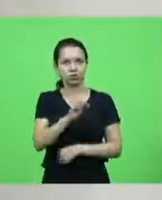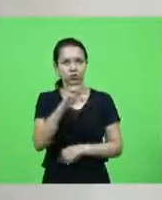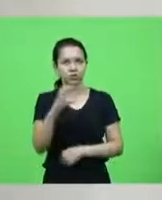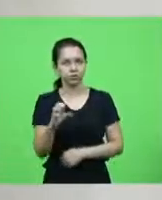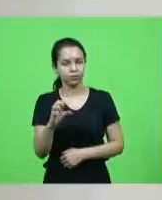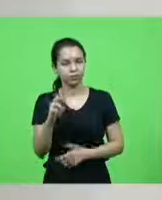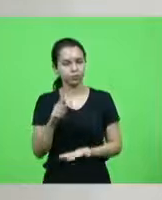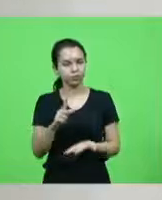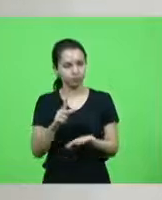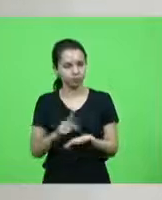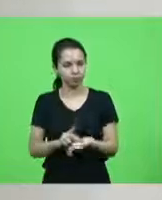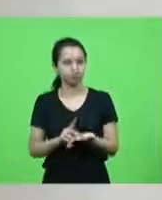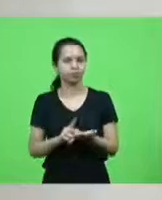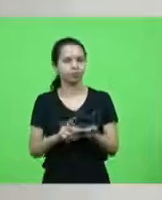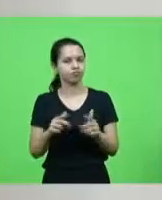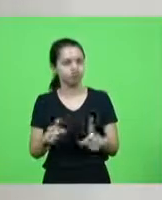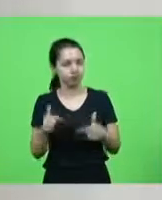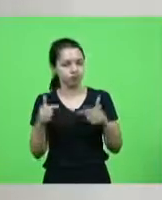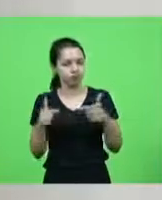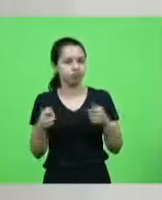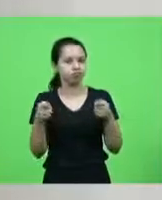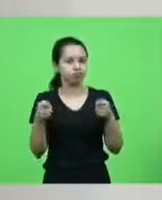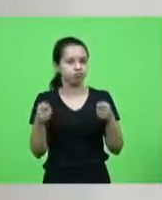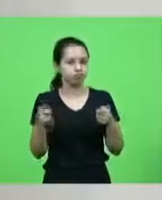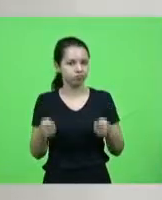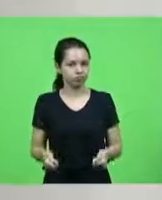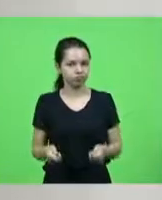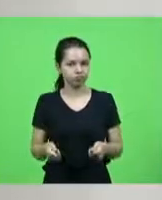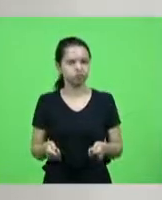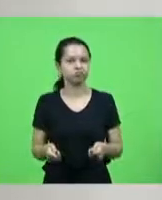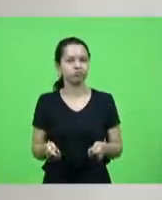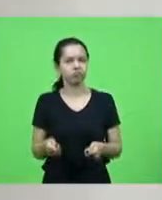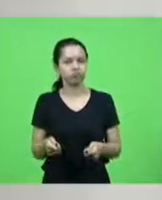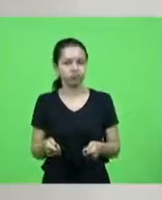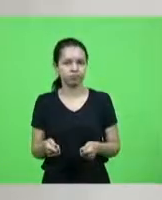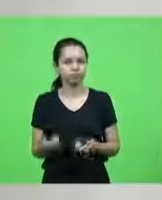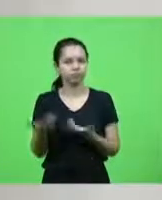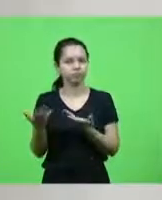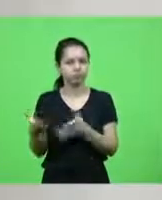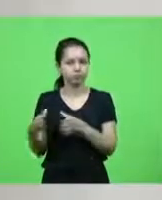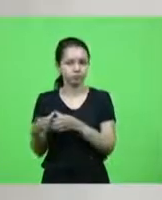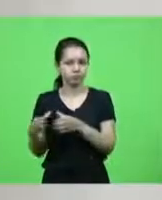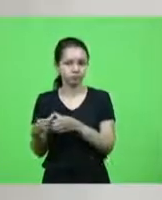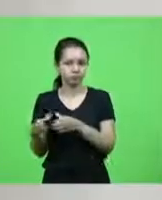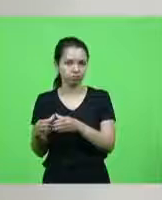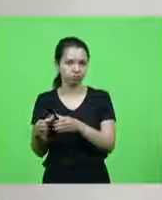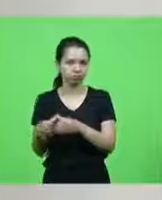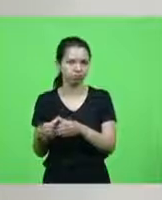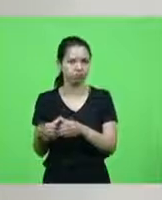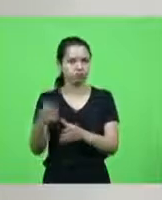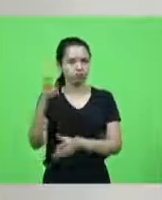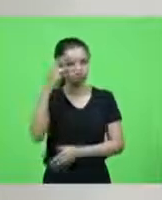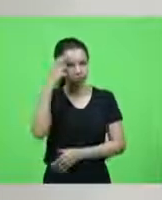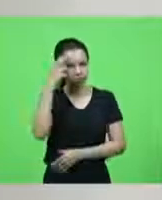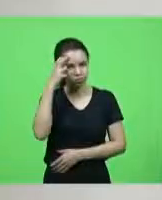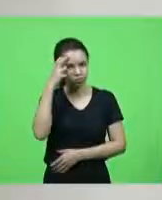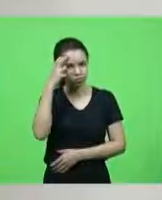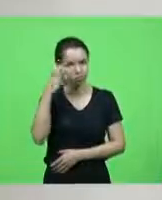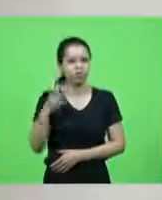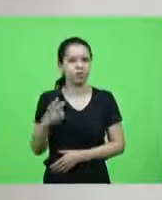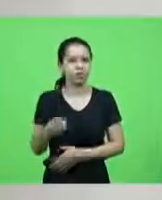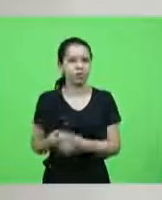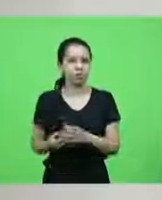tome uma ação mais firme pelas mãos da Fundação Estadual de Cultura mais do que apenas construir uma